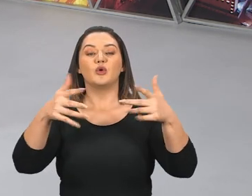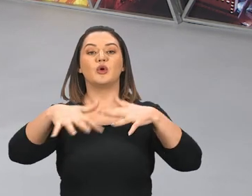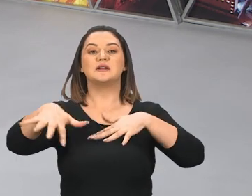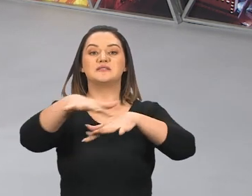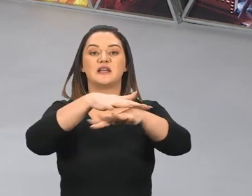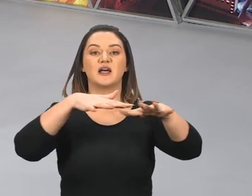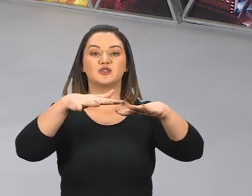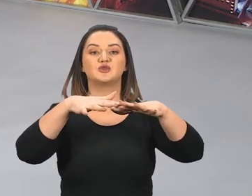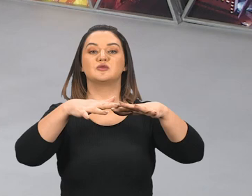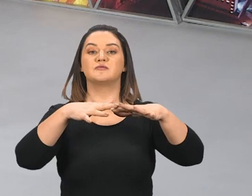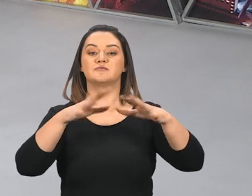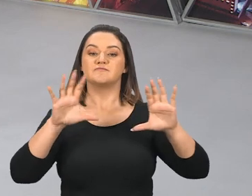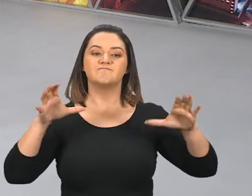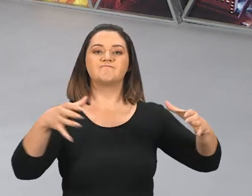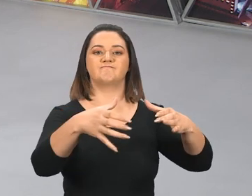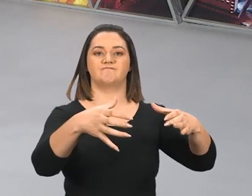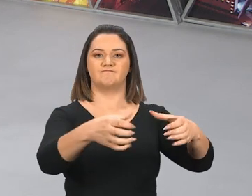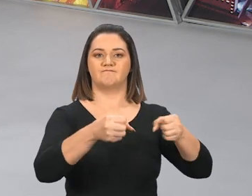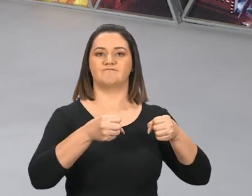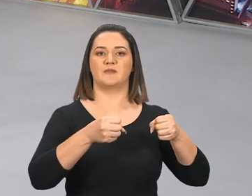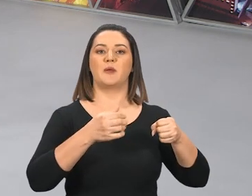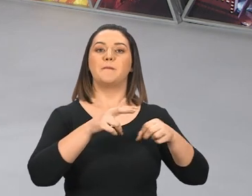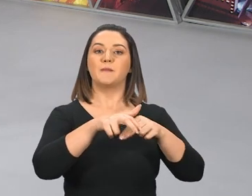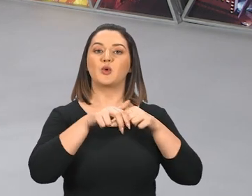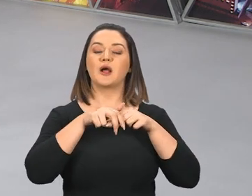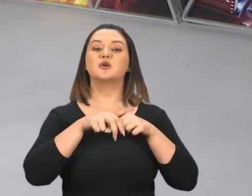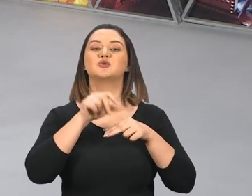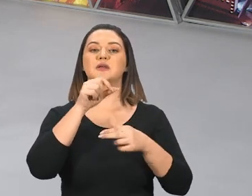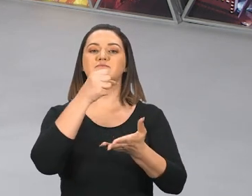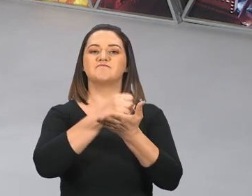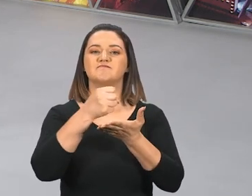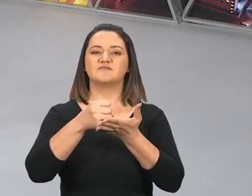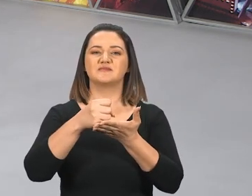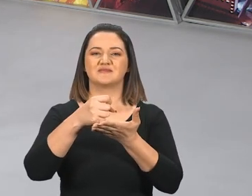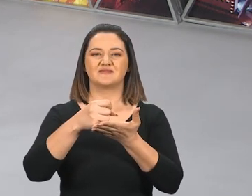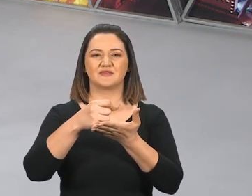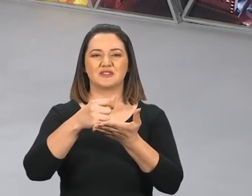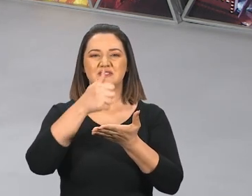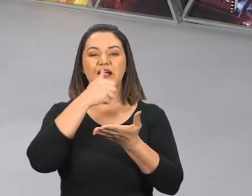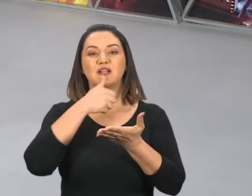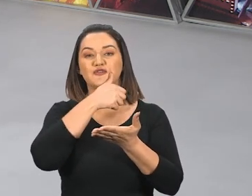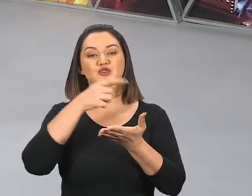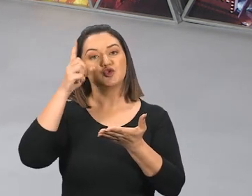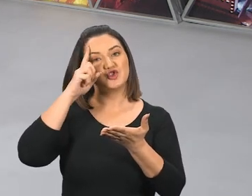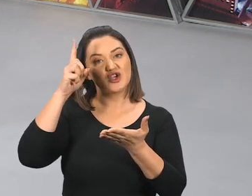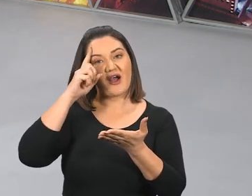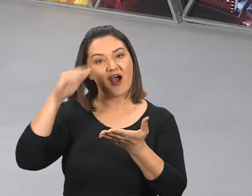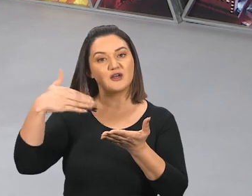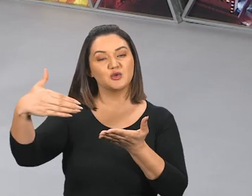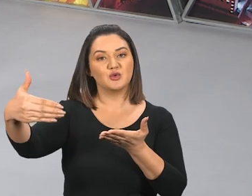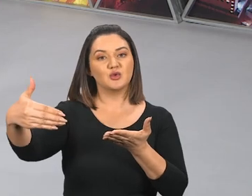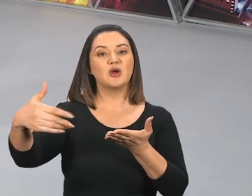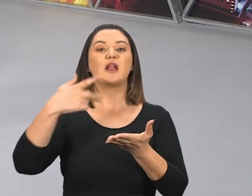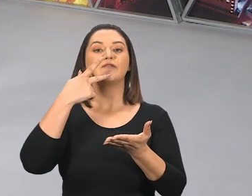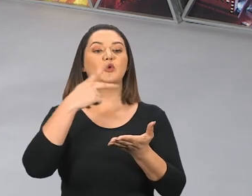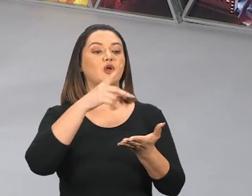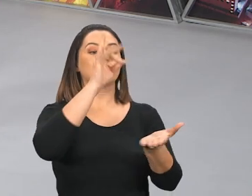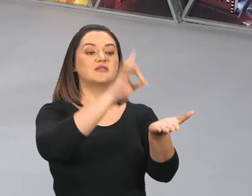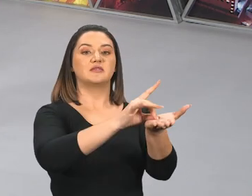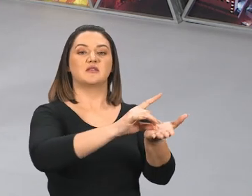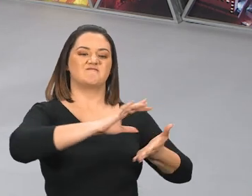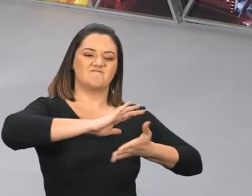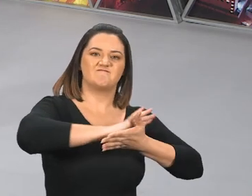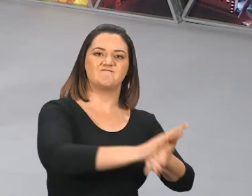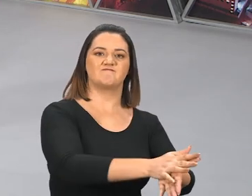pequena, E com o sacrifício diário, Por causa das transgressões, E deitou por terra a verdade, E o que fez